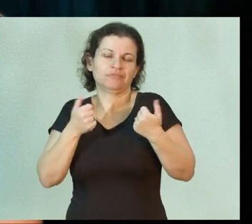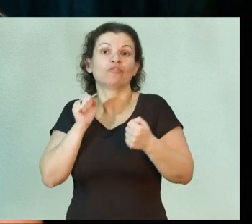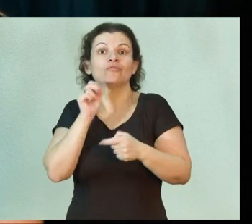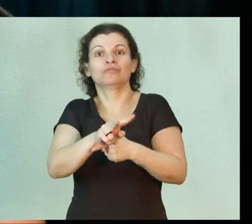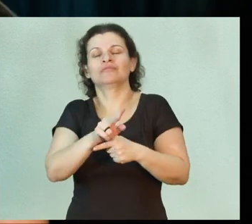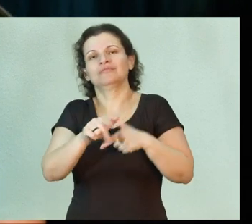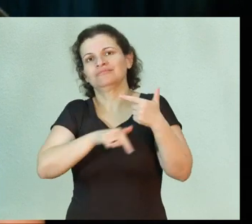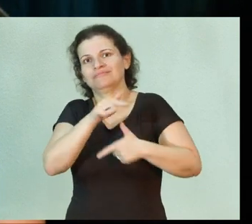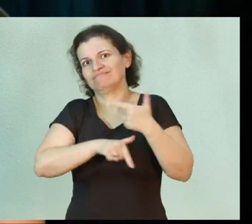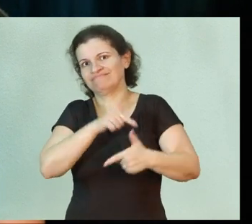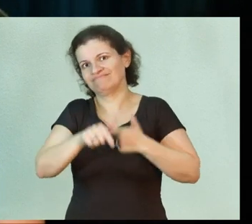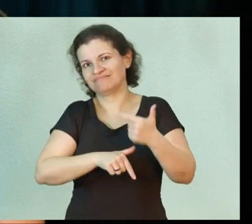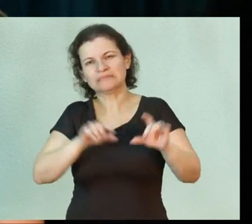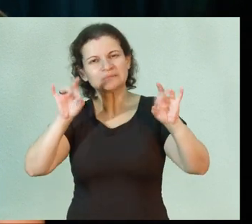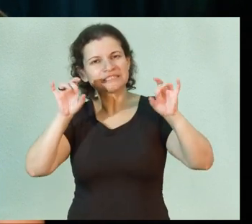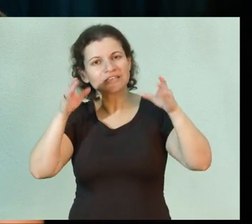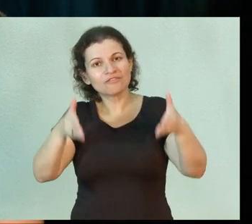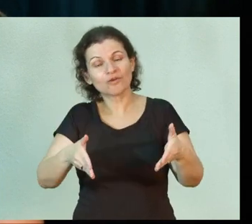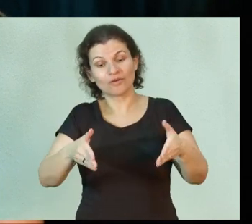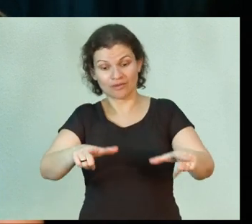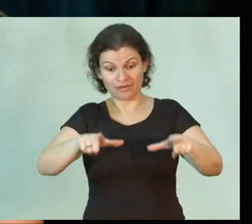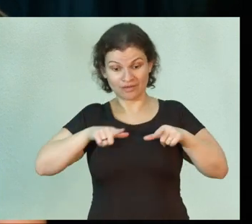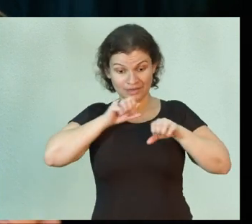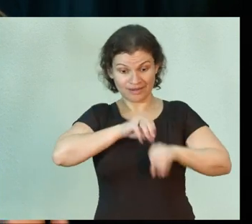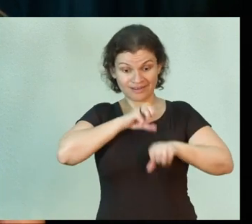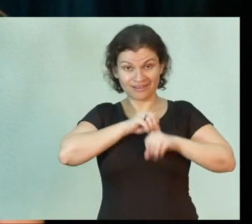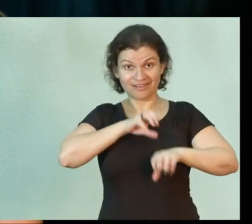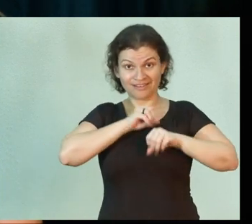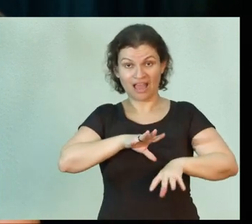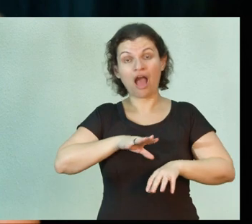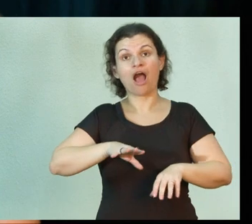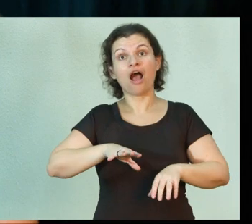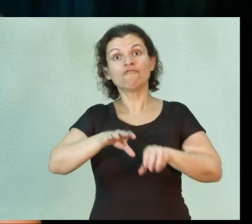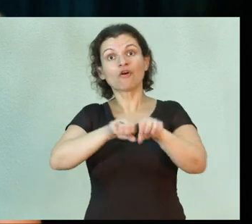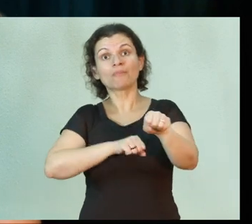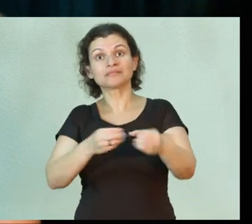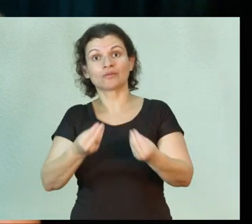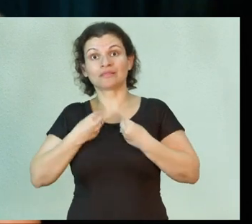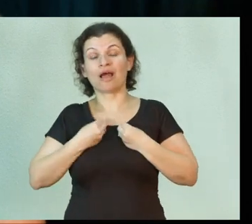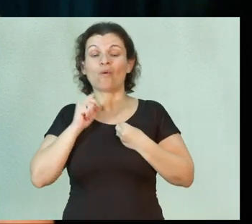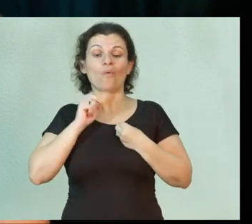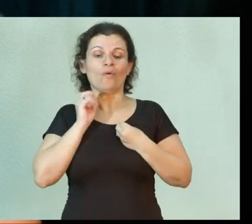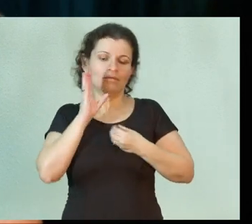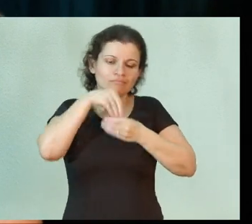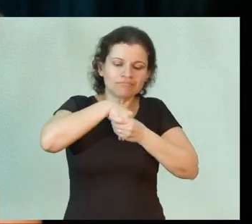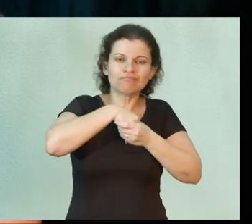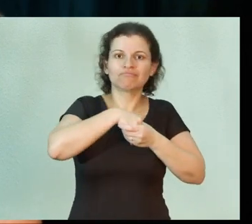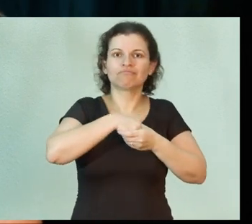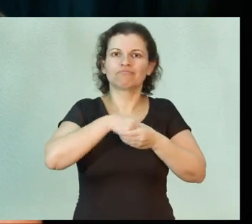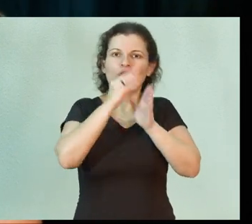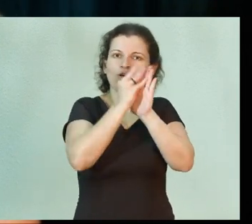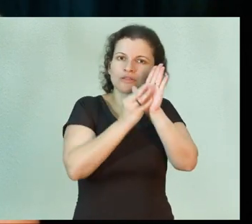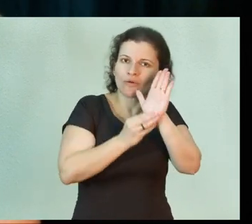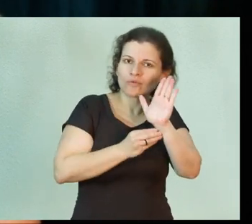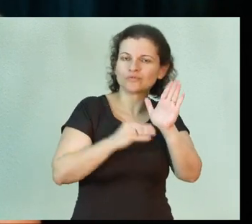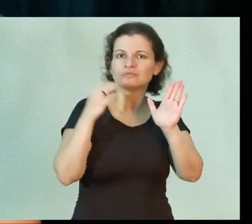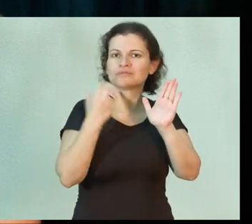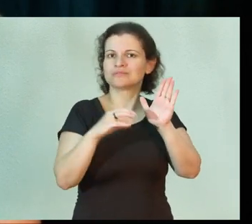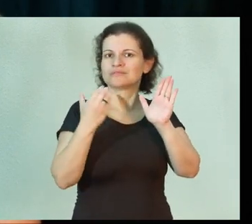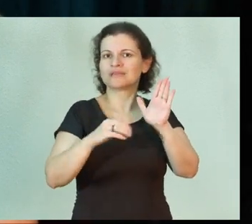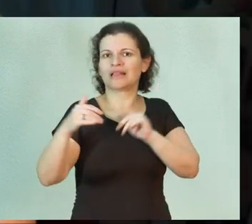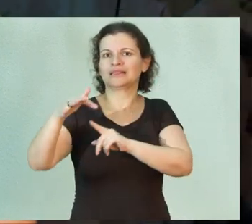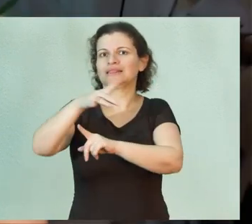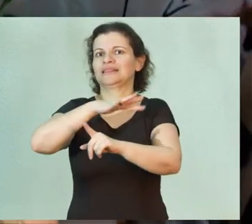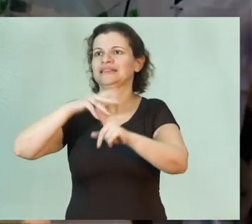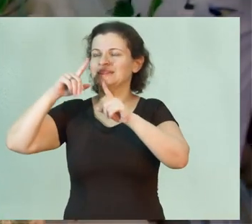Especificamente na licenciatura, essa formação nos permite incorporar o conteúdo de ciências da